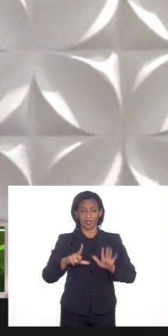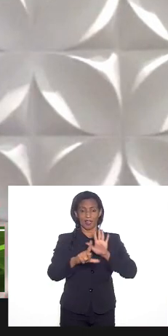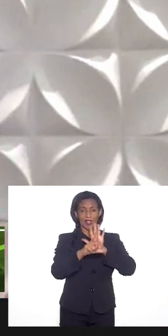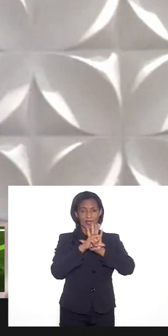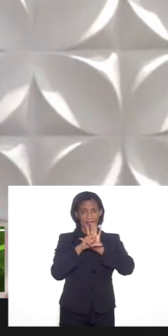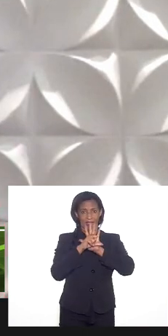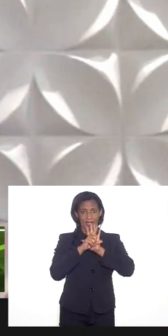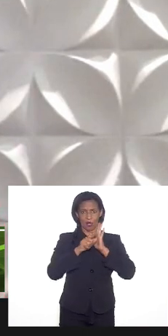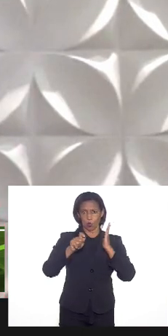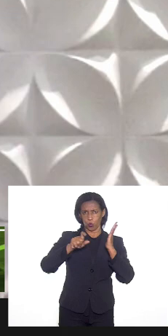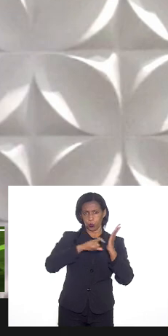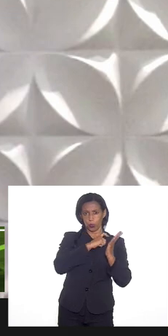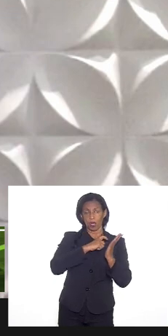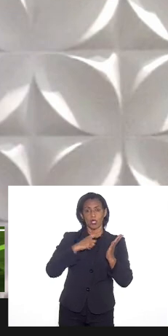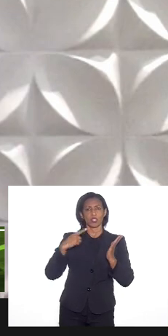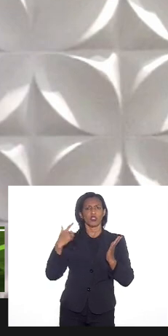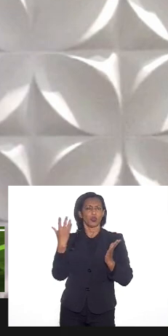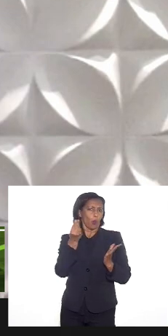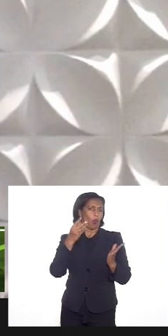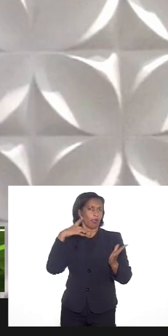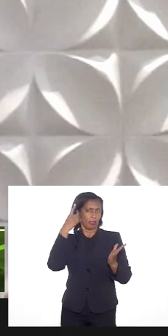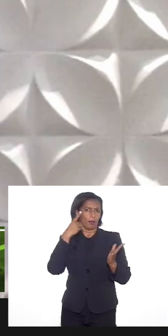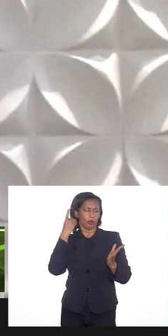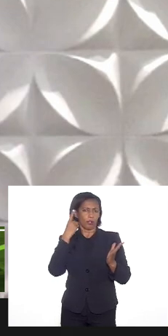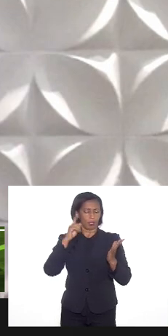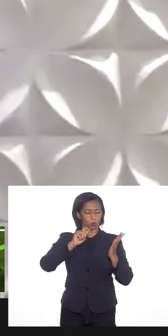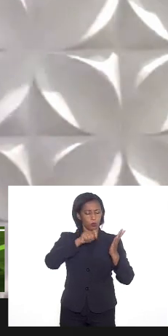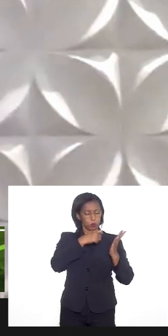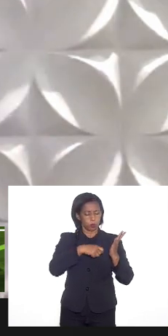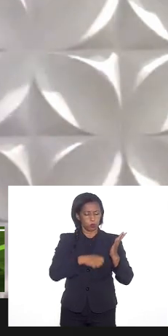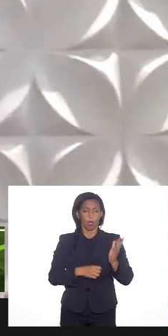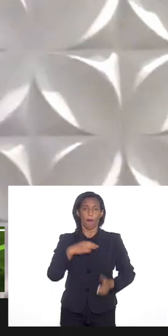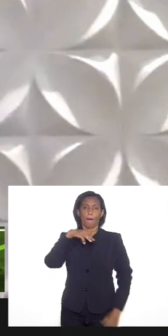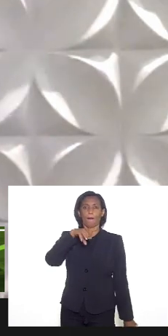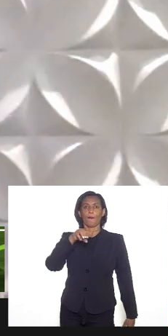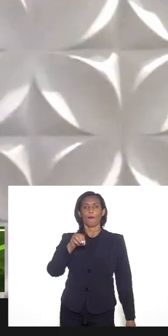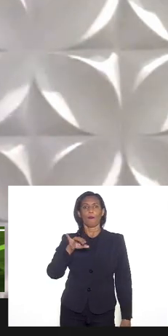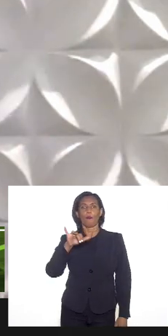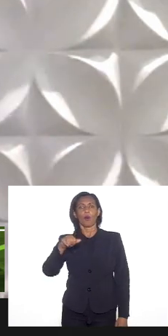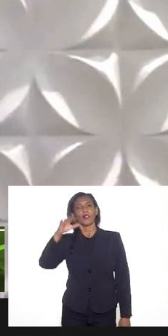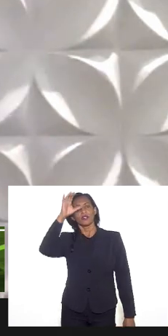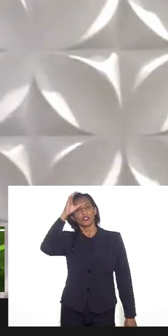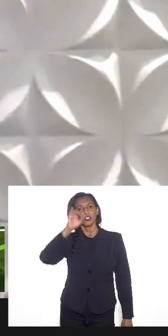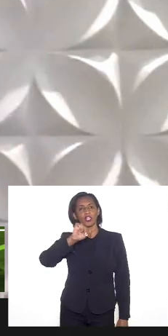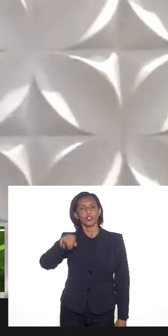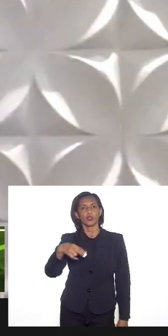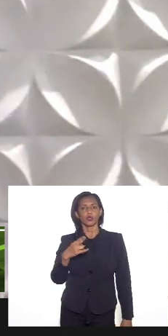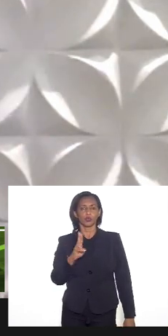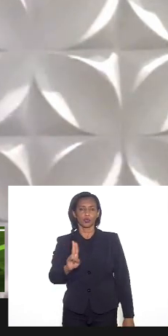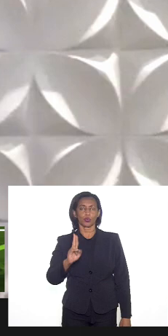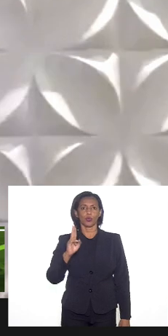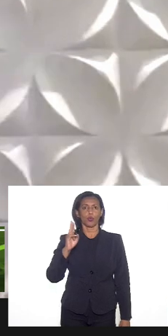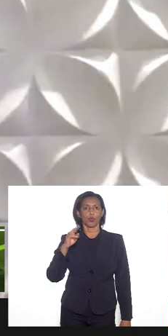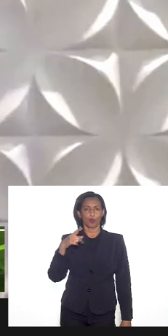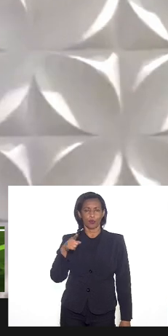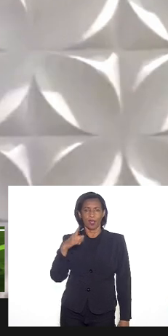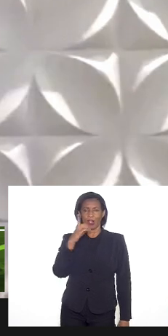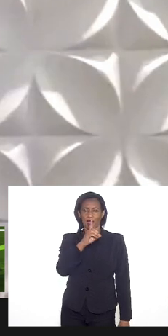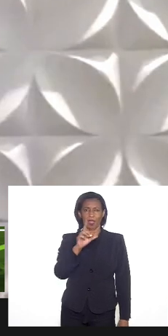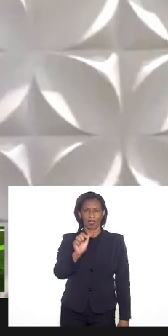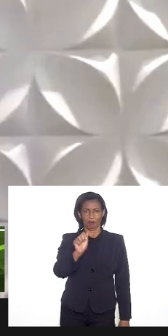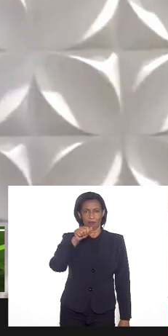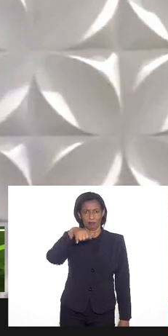autoria de vários deputados da deputada Mônica da deputada Tia Ju da deputada Dani